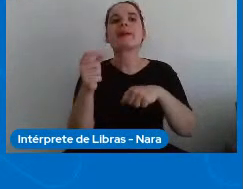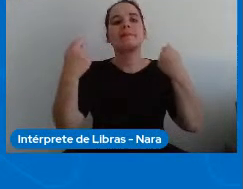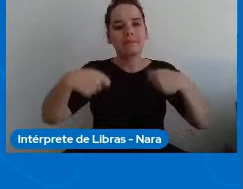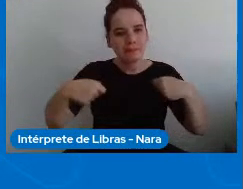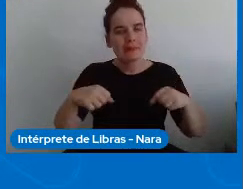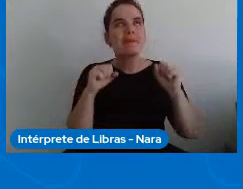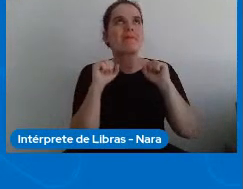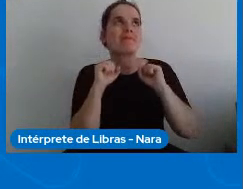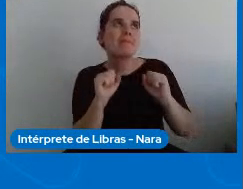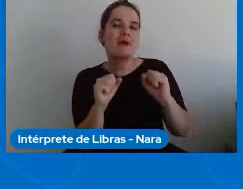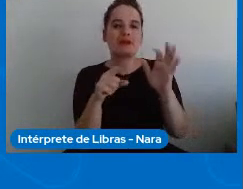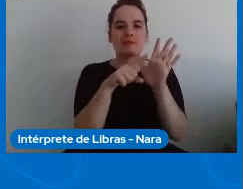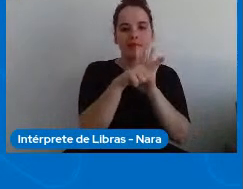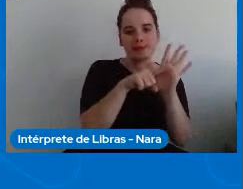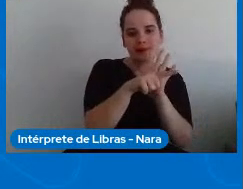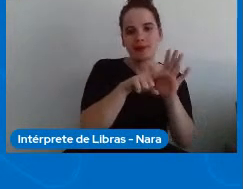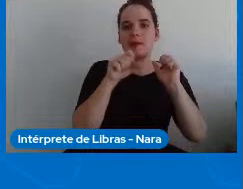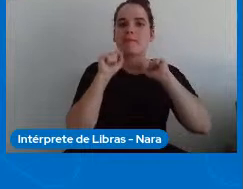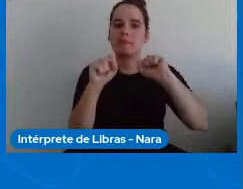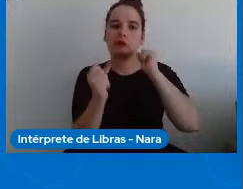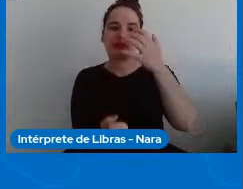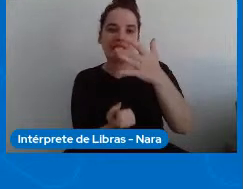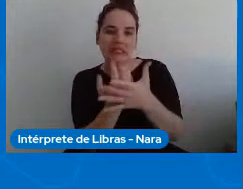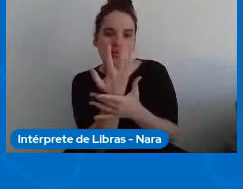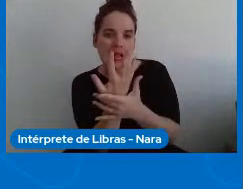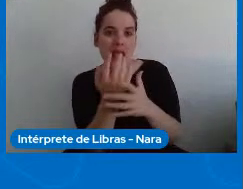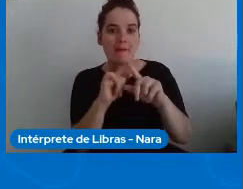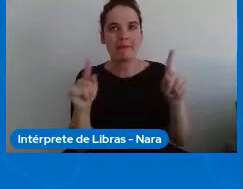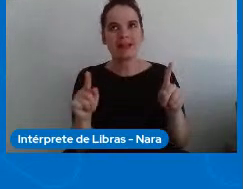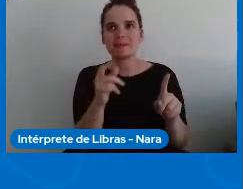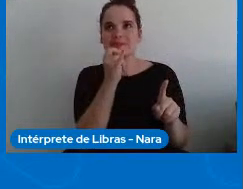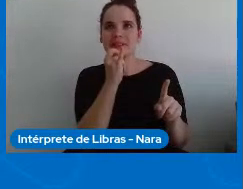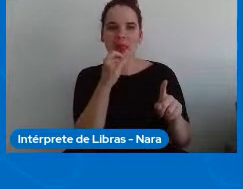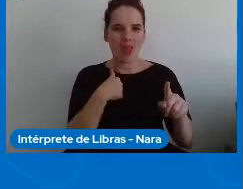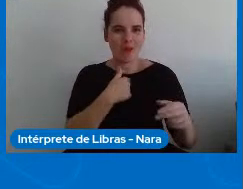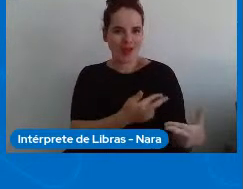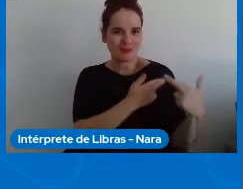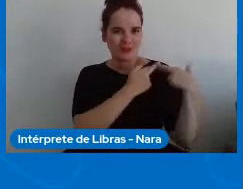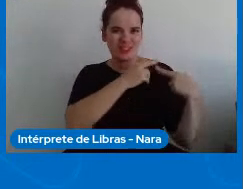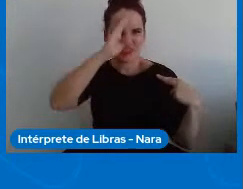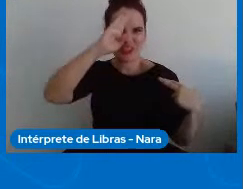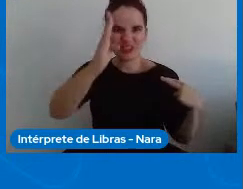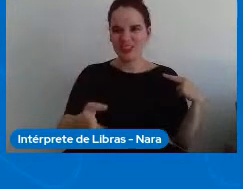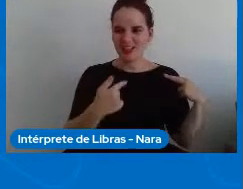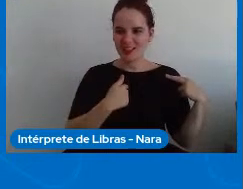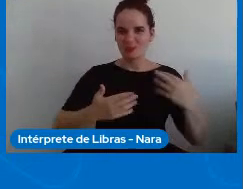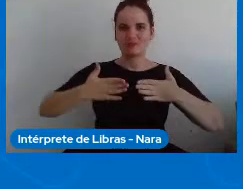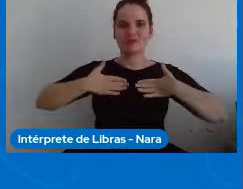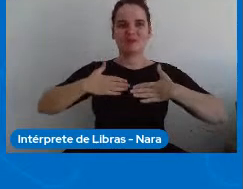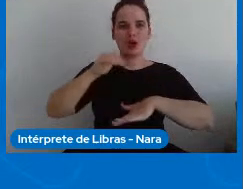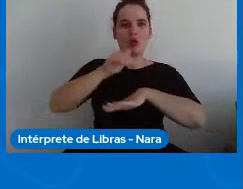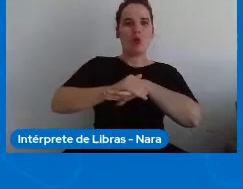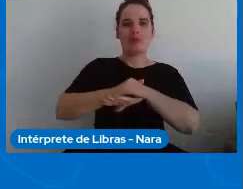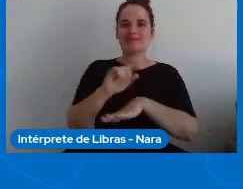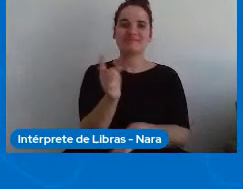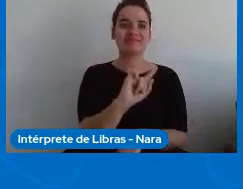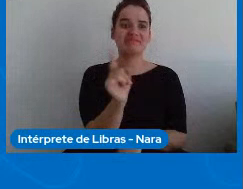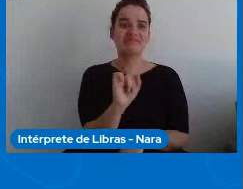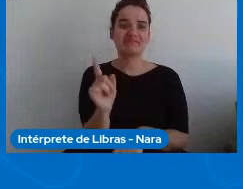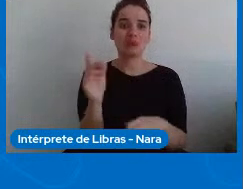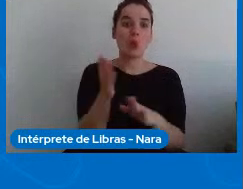coisas, muitas vezes sem responsabilidade direta pelos impactos, pelas consequências que aquilo vai desencadear.